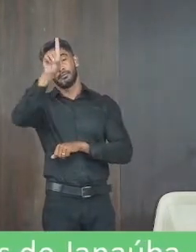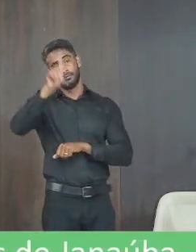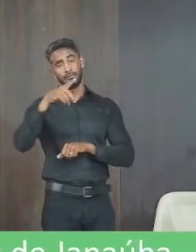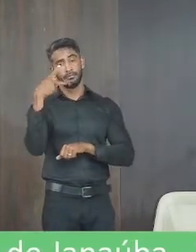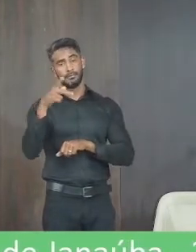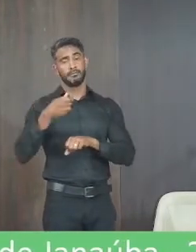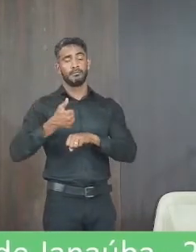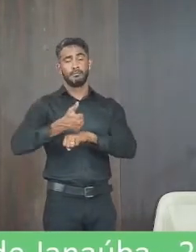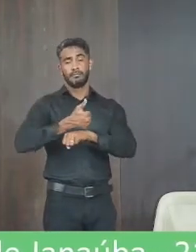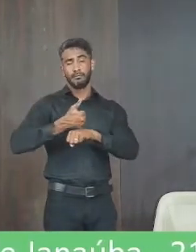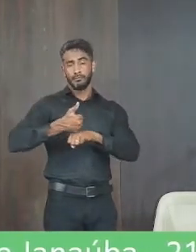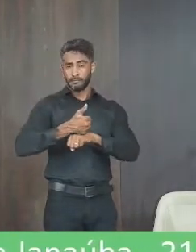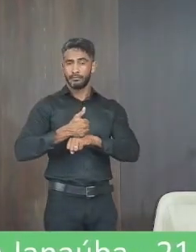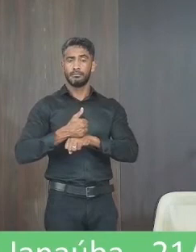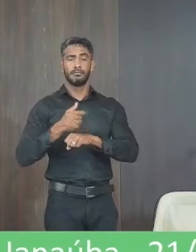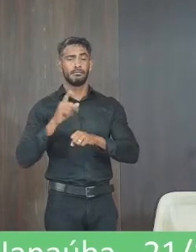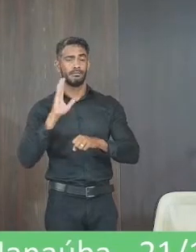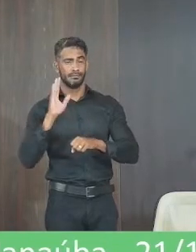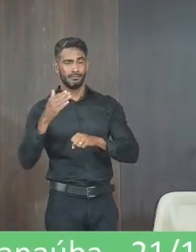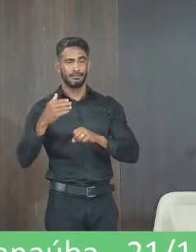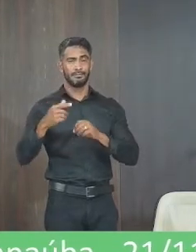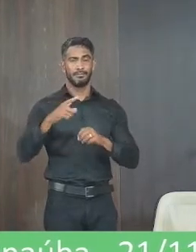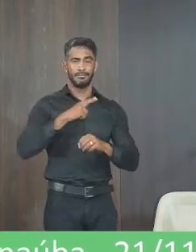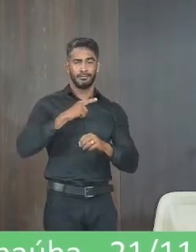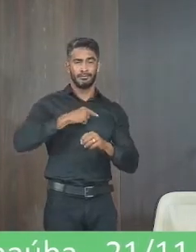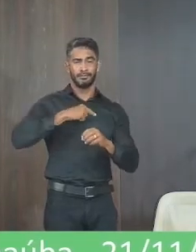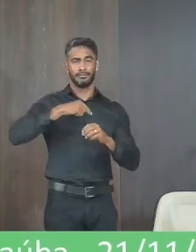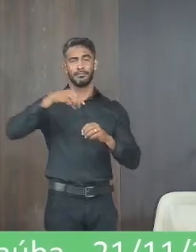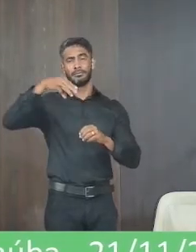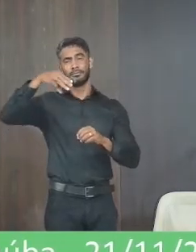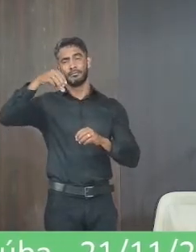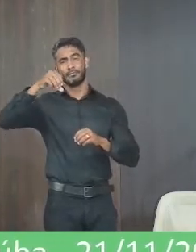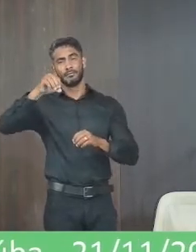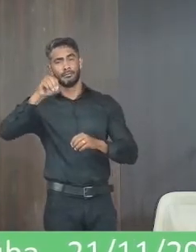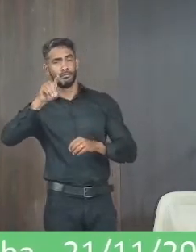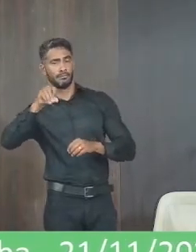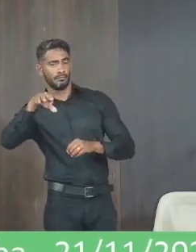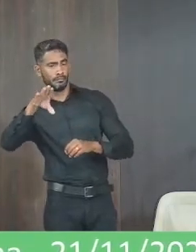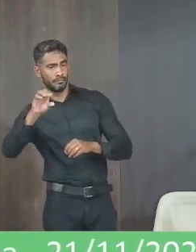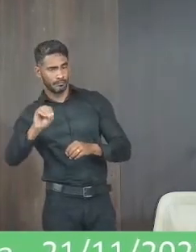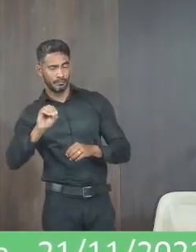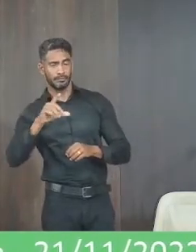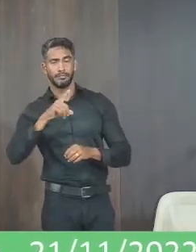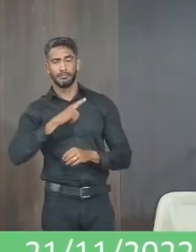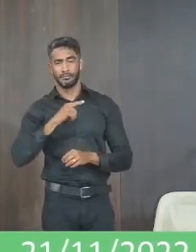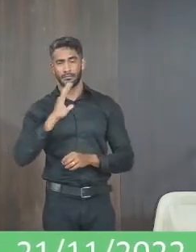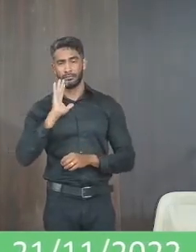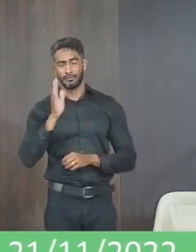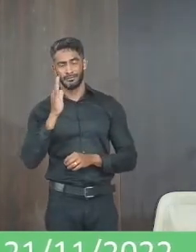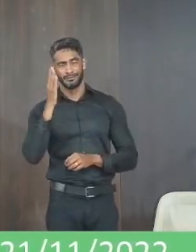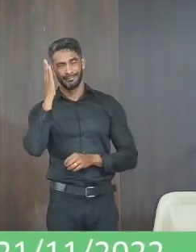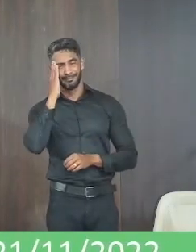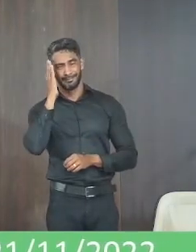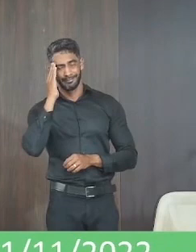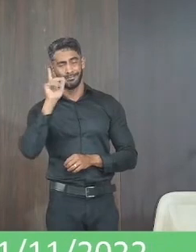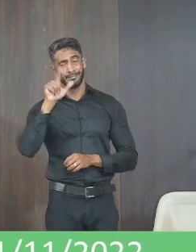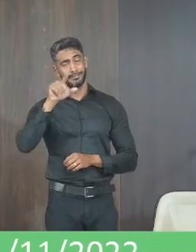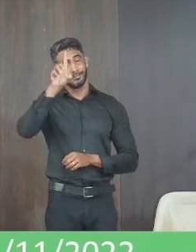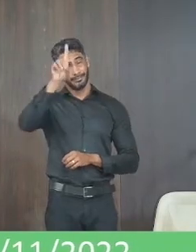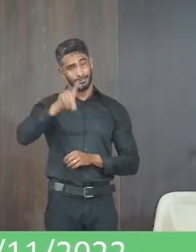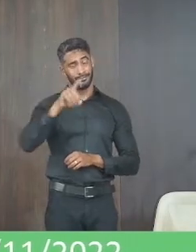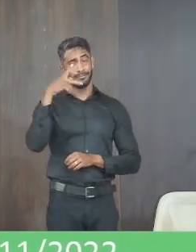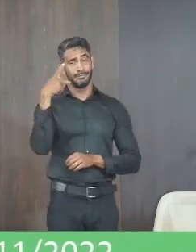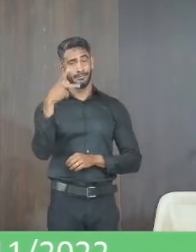profissionais já me procuraram até modelo de projeto eles já me enviaram e a gente sabe que é um direito